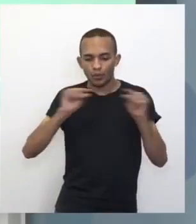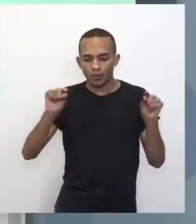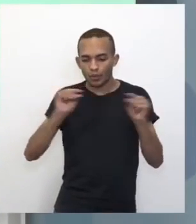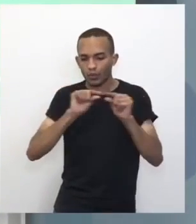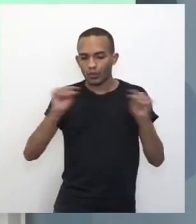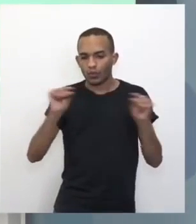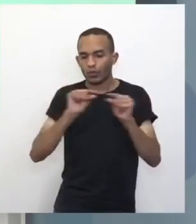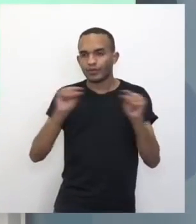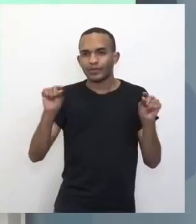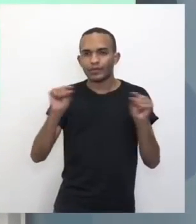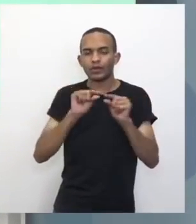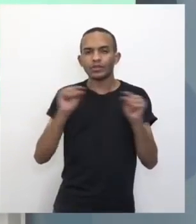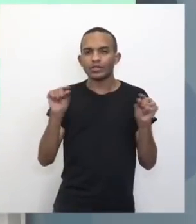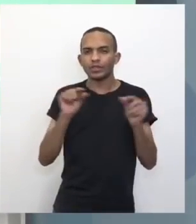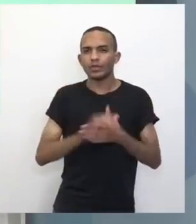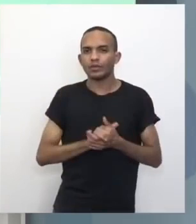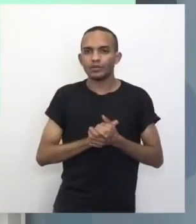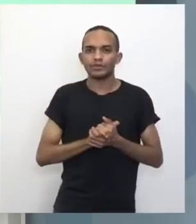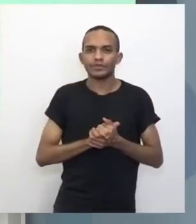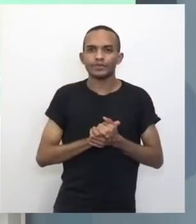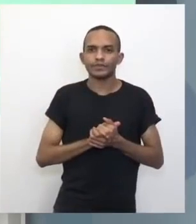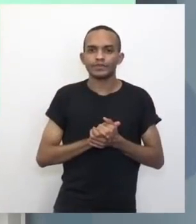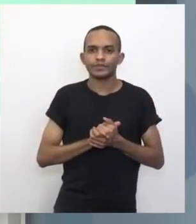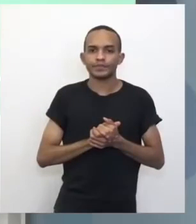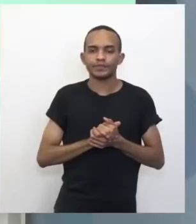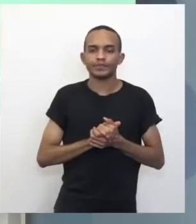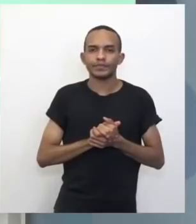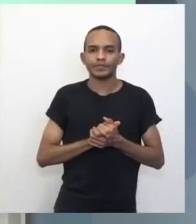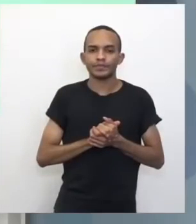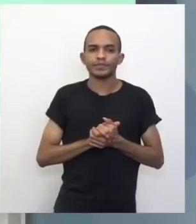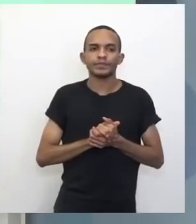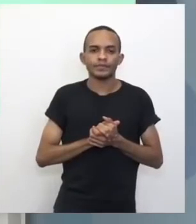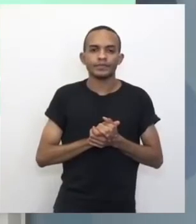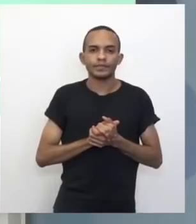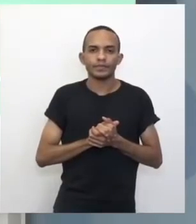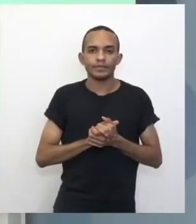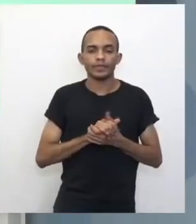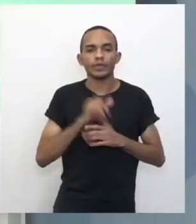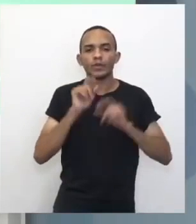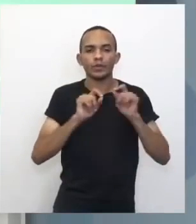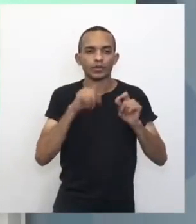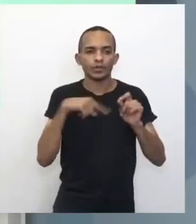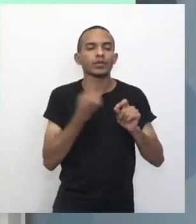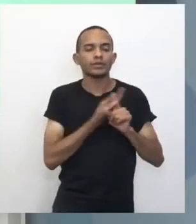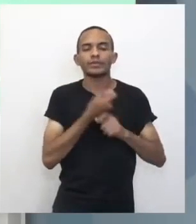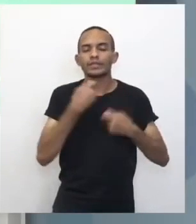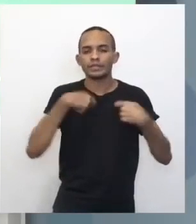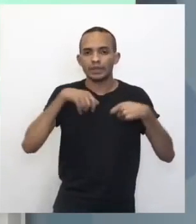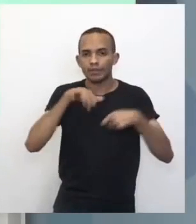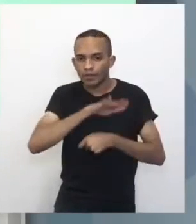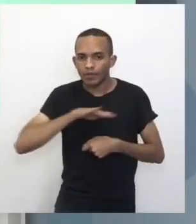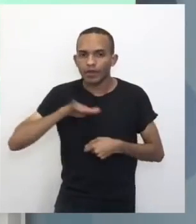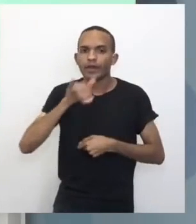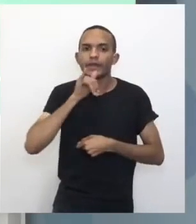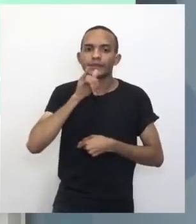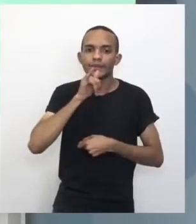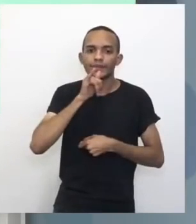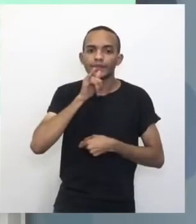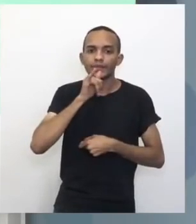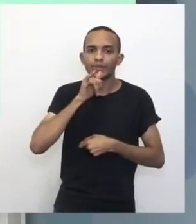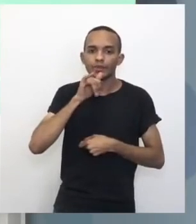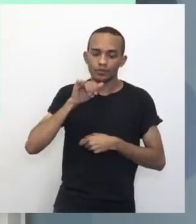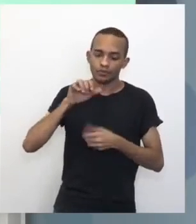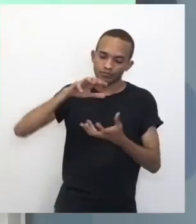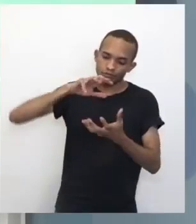essa linha, pensa lá no planeta Terra, essa linha horizontal, digamos assim. Sim. O que acontece? Do Equador,